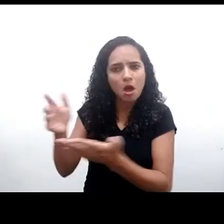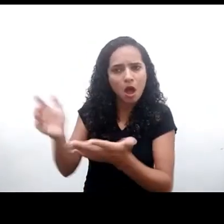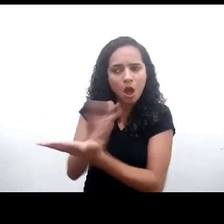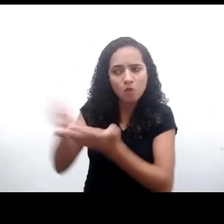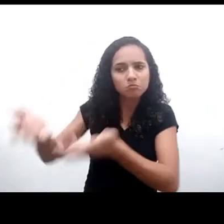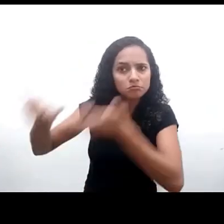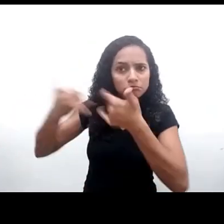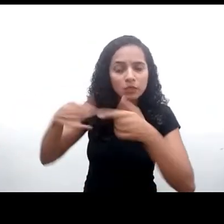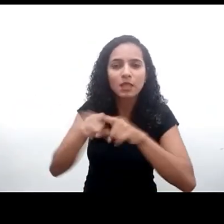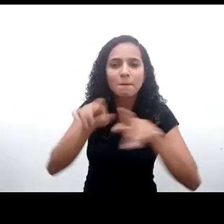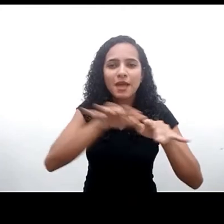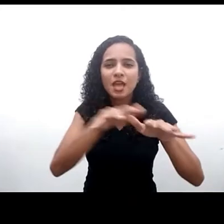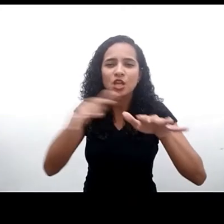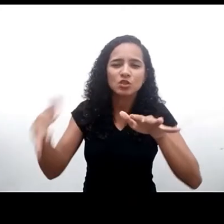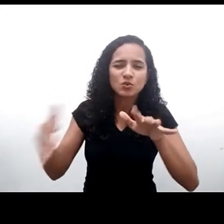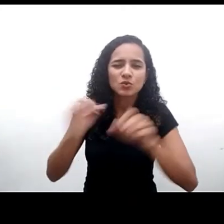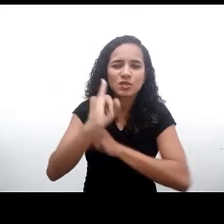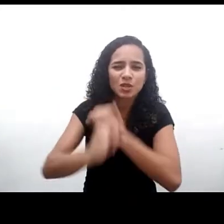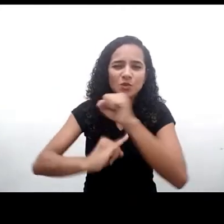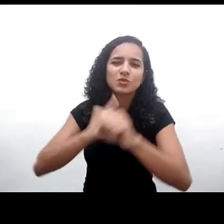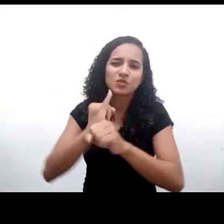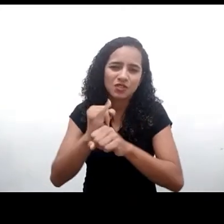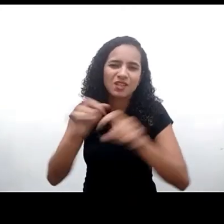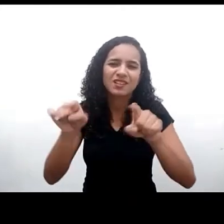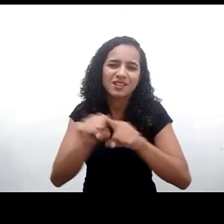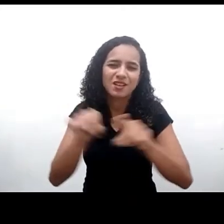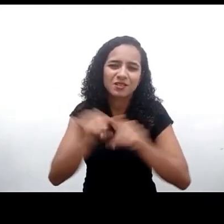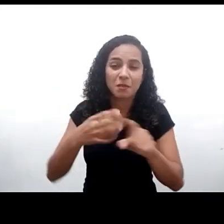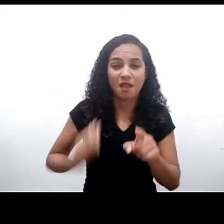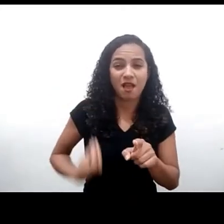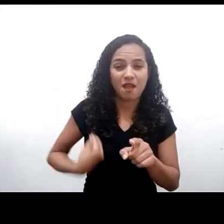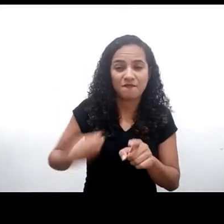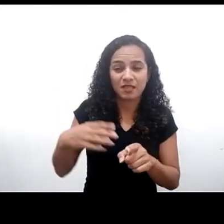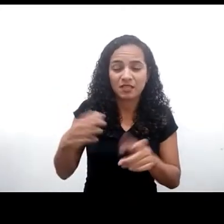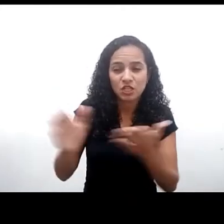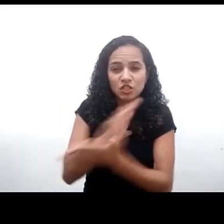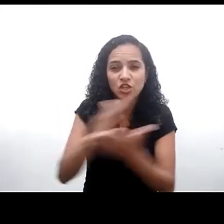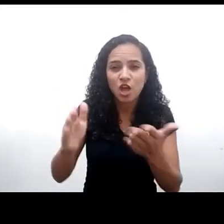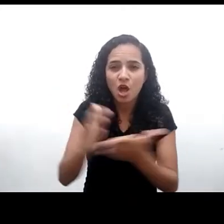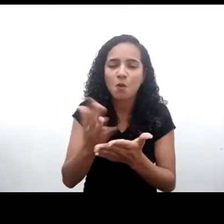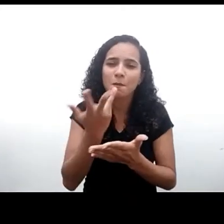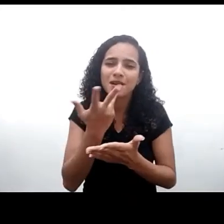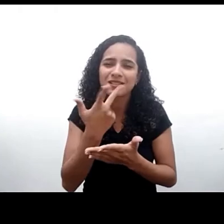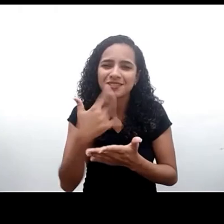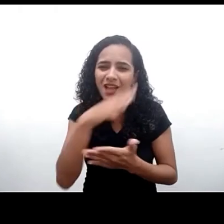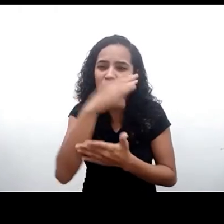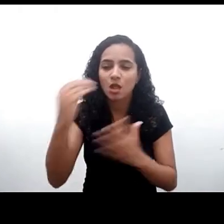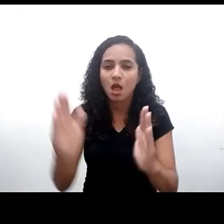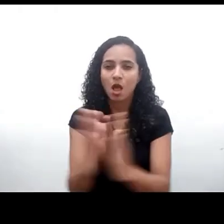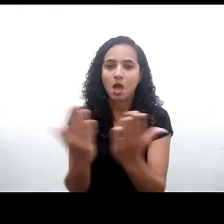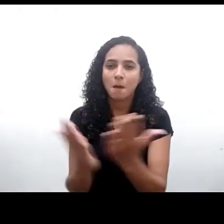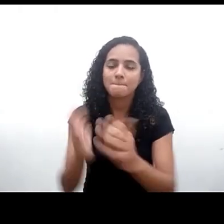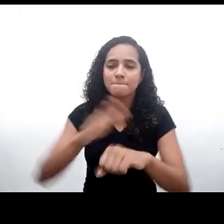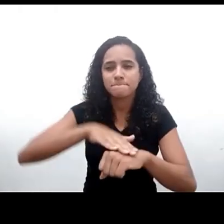exclusão digital e os prejuízos que isso acarreta para a vida dos mais vulneráveis. Num primeiro plano, eles trouxeram